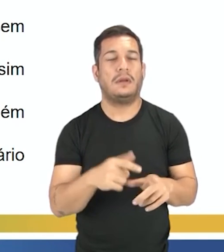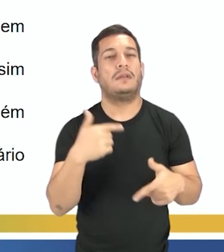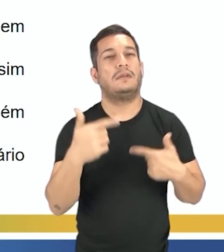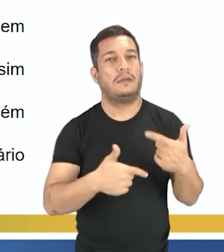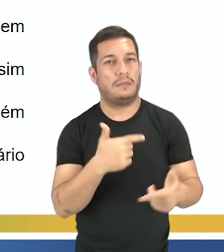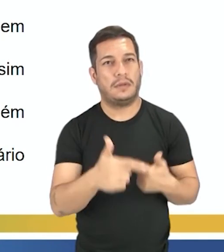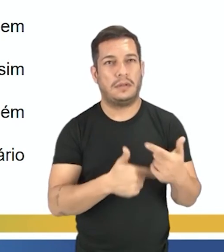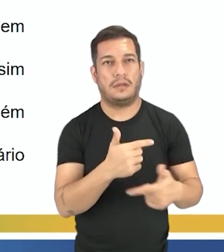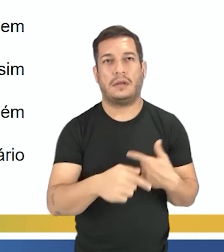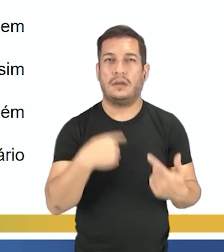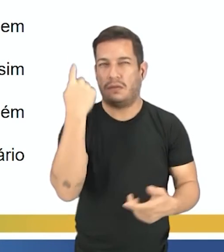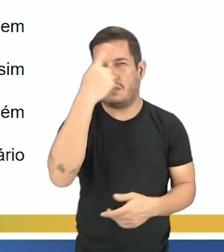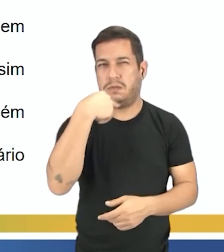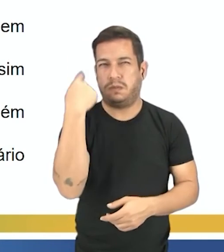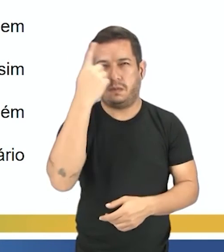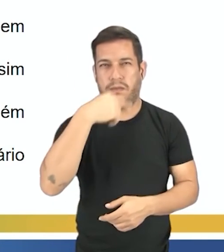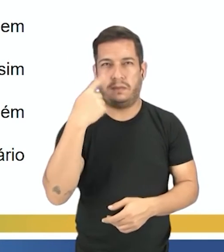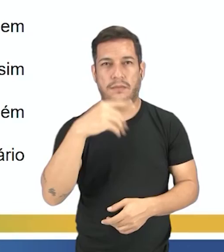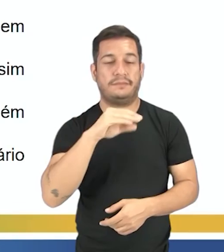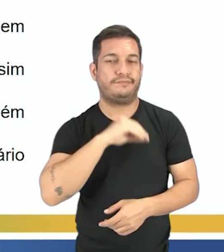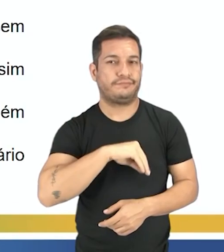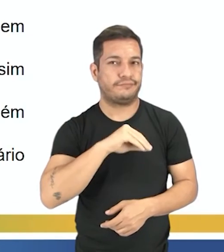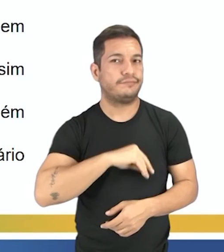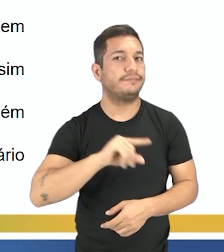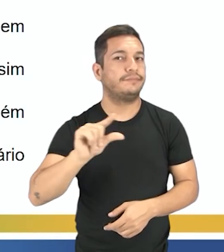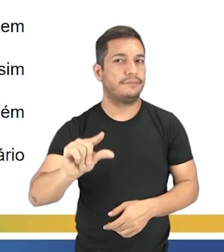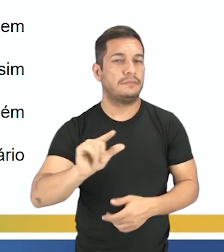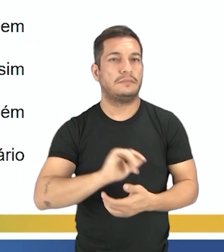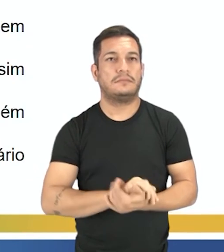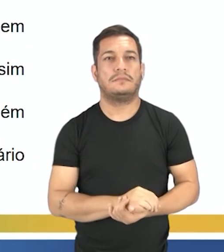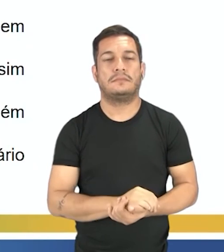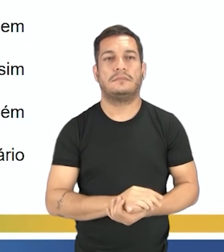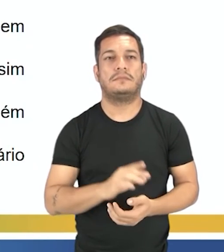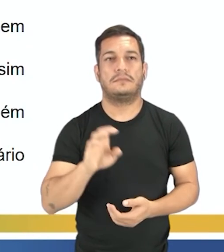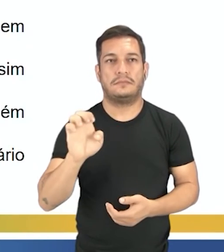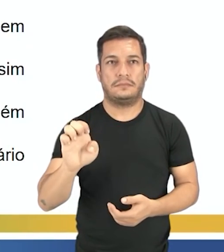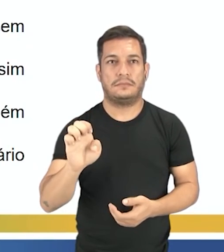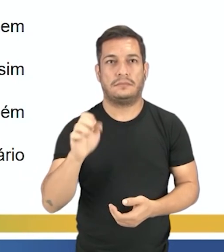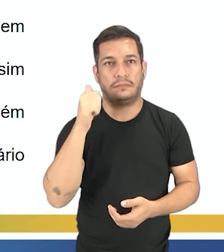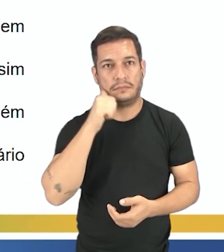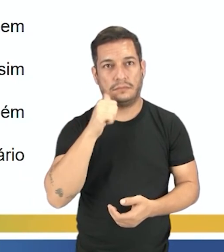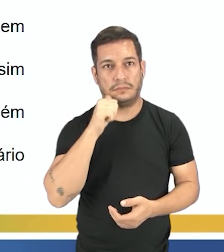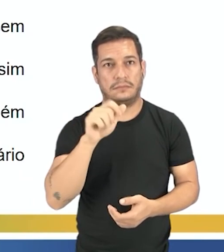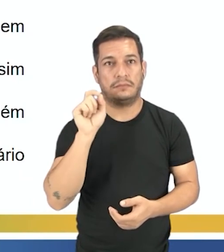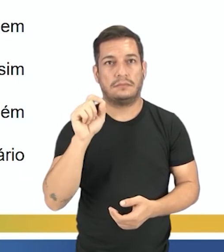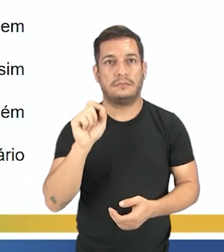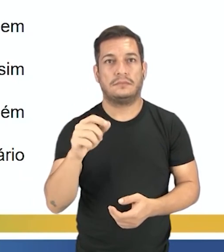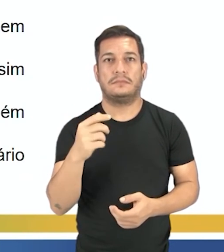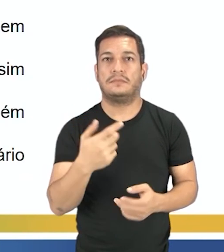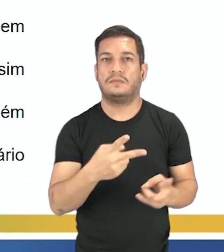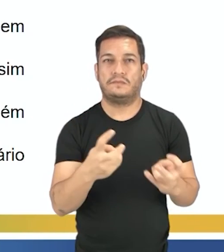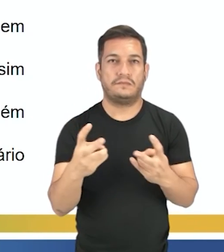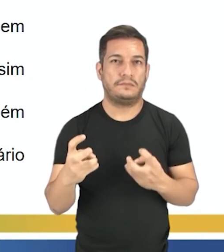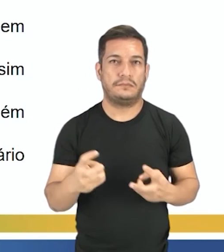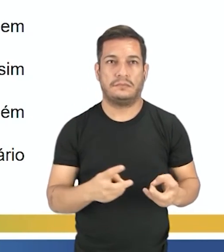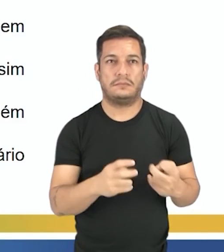trabalhar extensas horas, recebiam baixos salários. As mulheres não eram